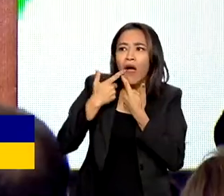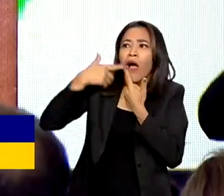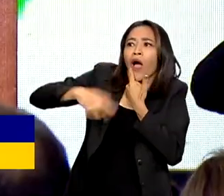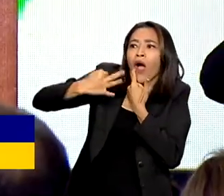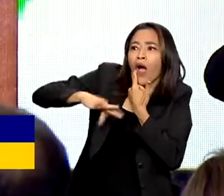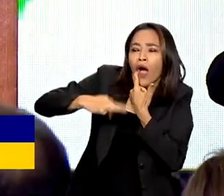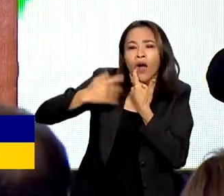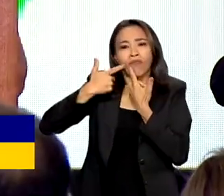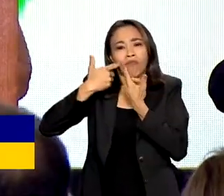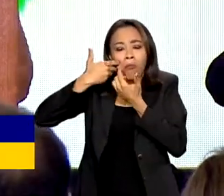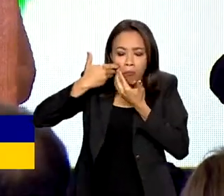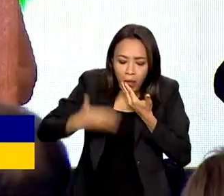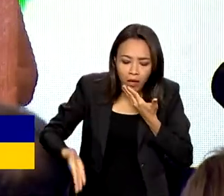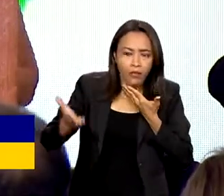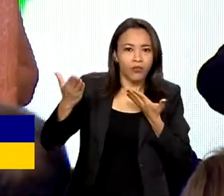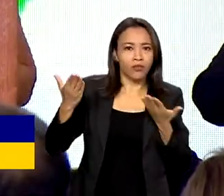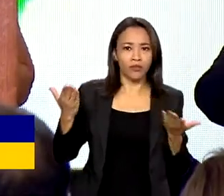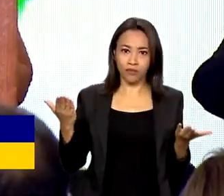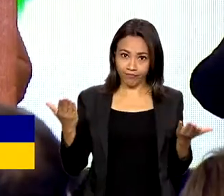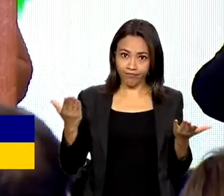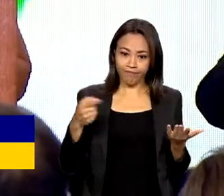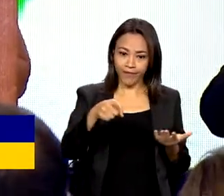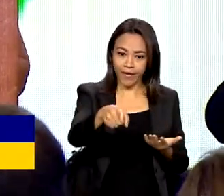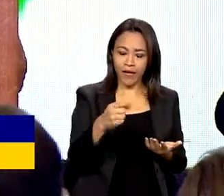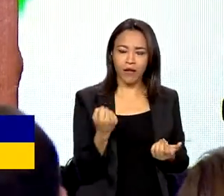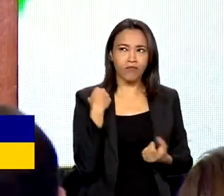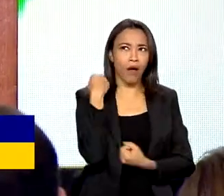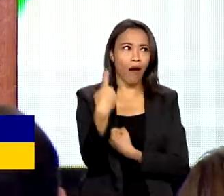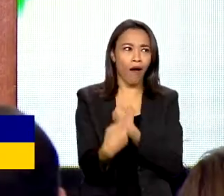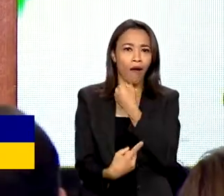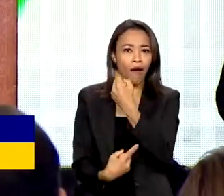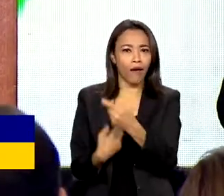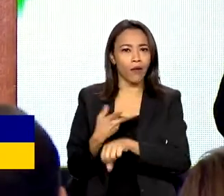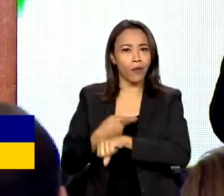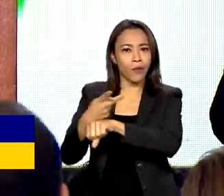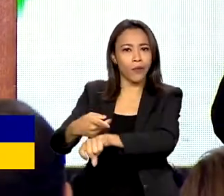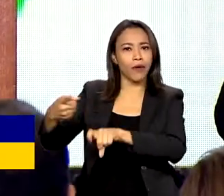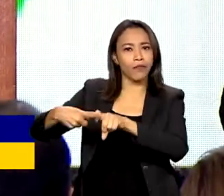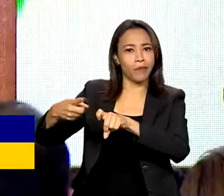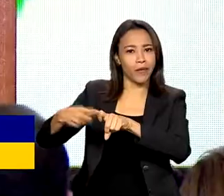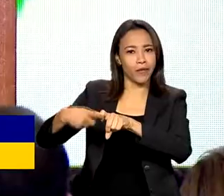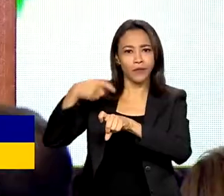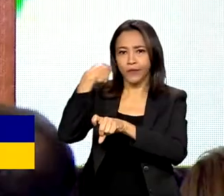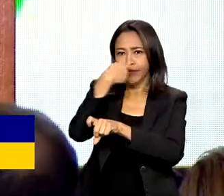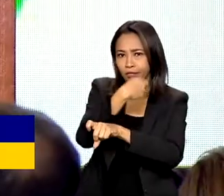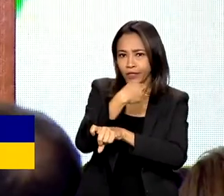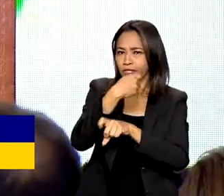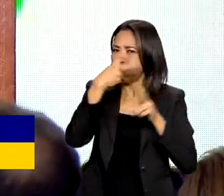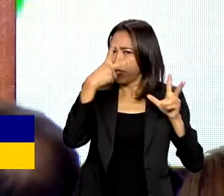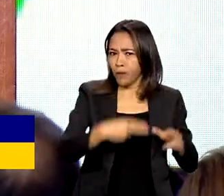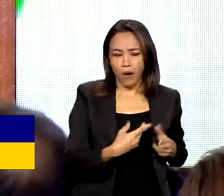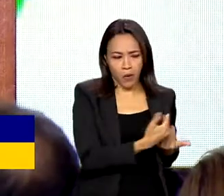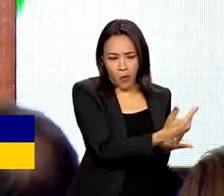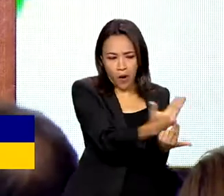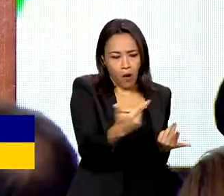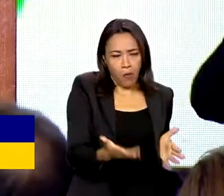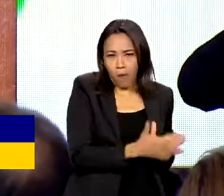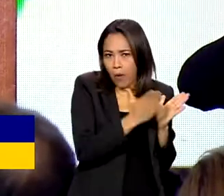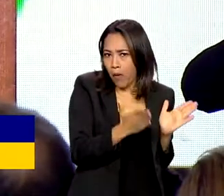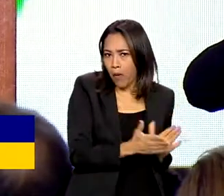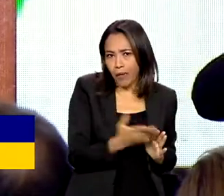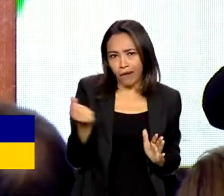problema na boca. Eu raramente ia ao dentista, né? Como todo mundo de baixa renda, dentista é caro.